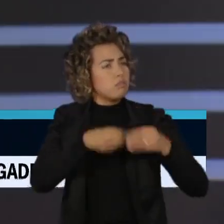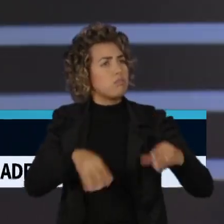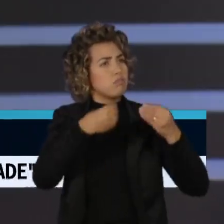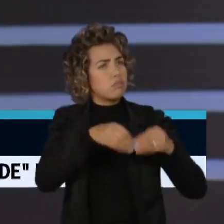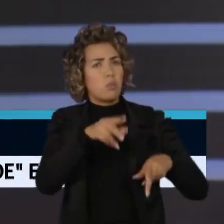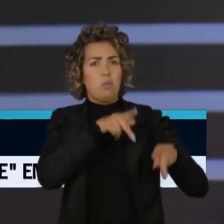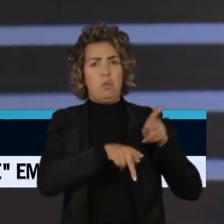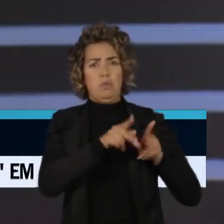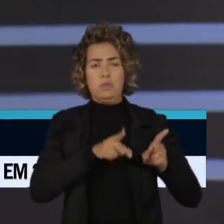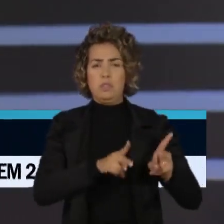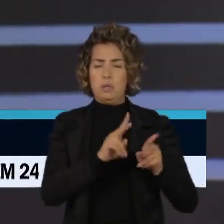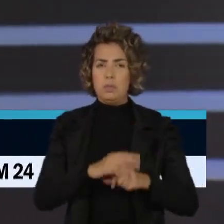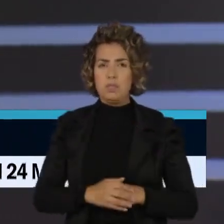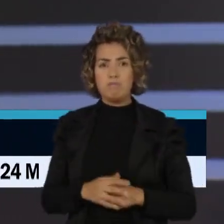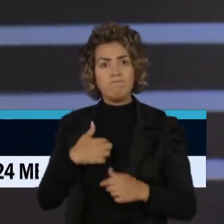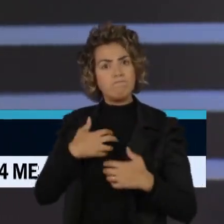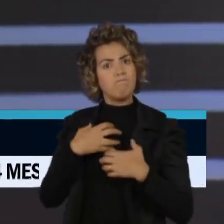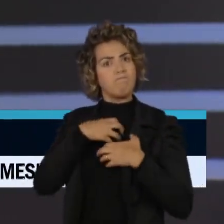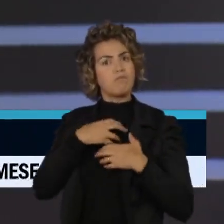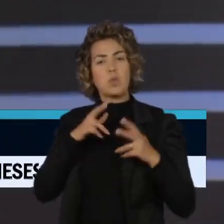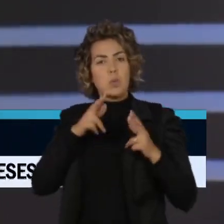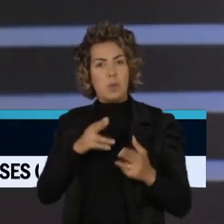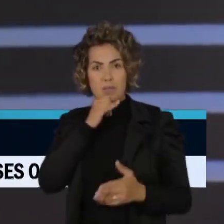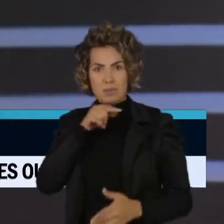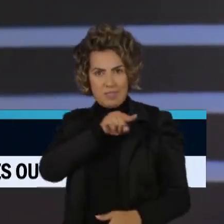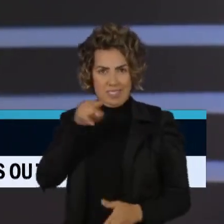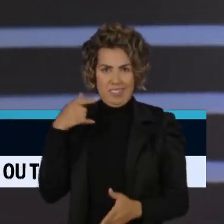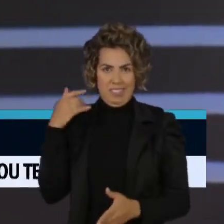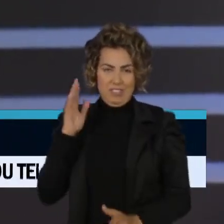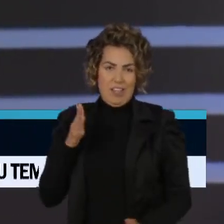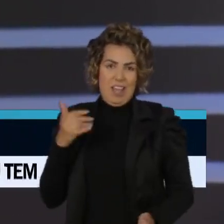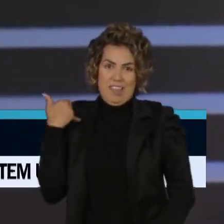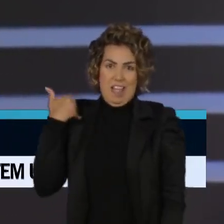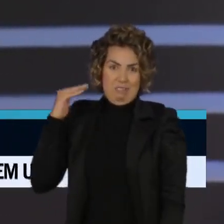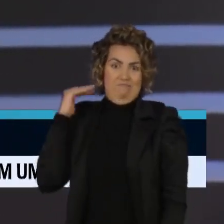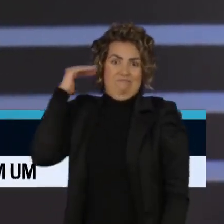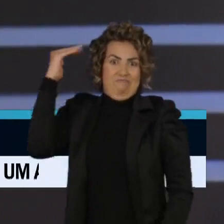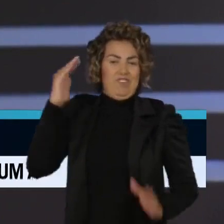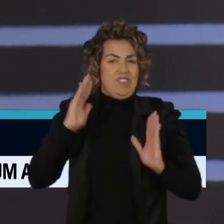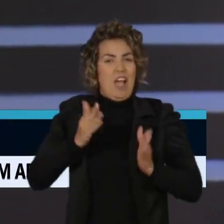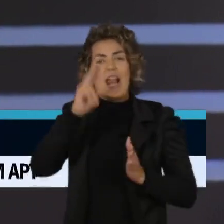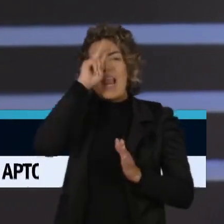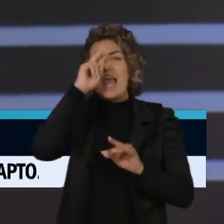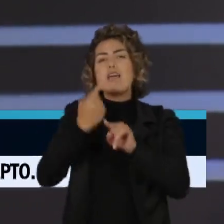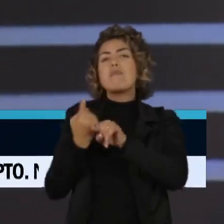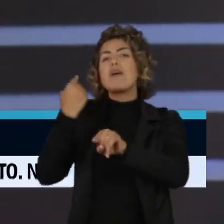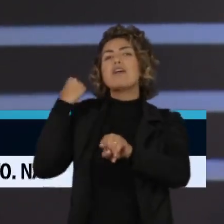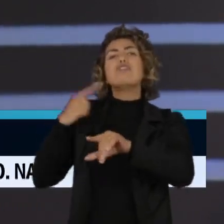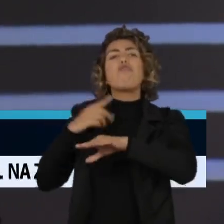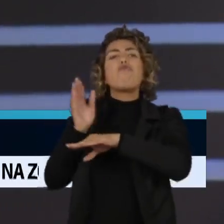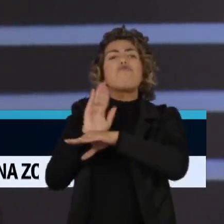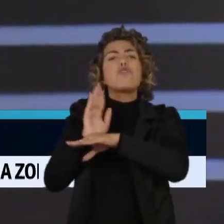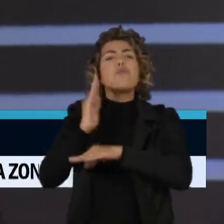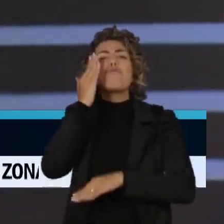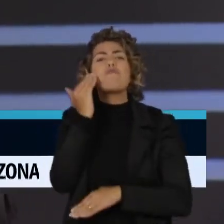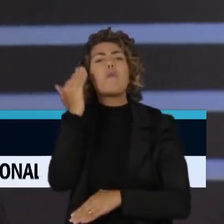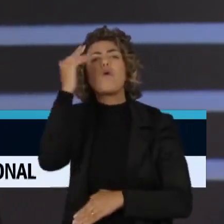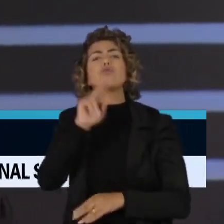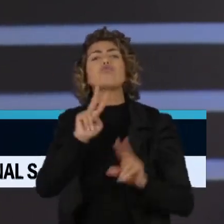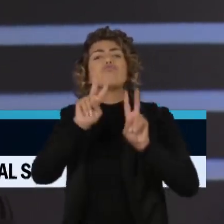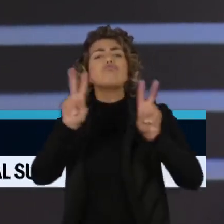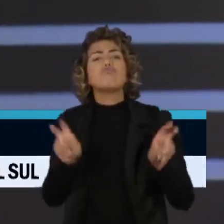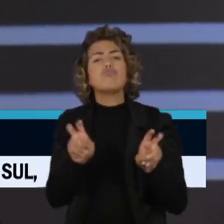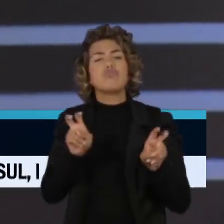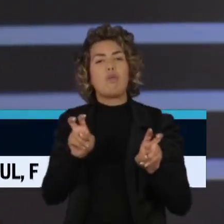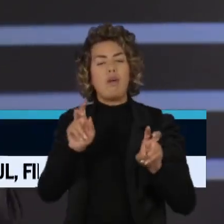E é uma sensação para quem é mais velho, que nem a gente. Eu lembro do Feitiço do Tempo, no filme, o Dia da Marmota, que a gente foi revivendo o